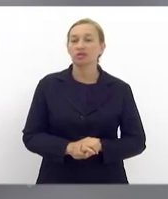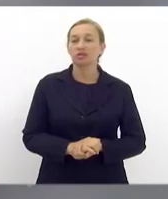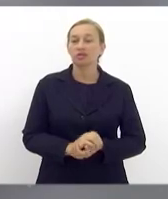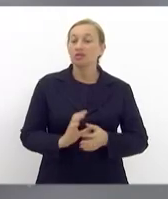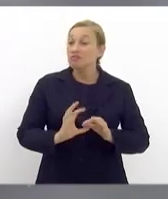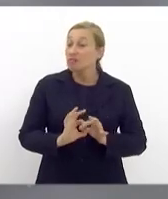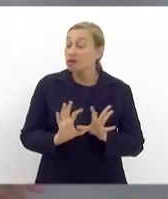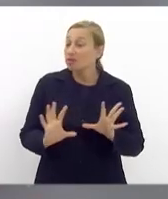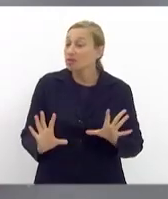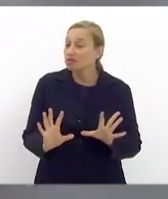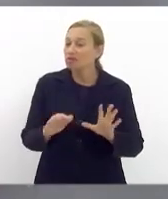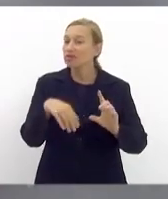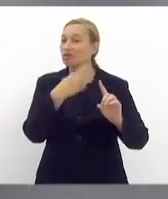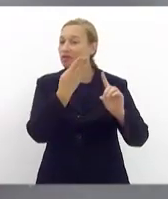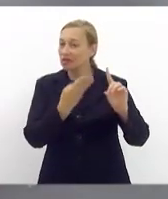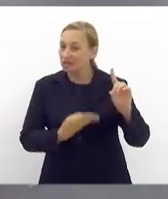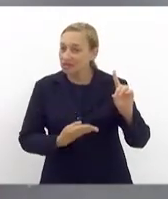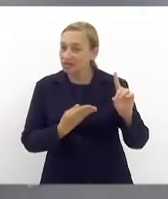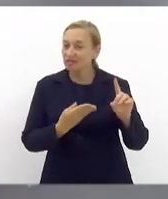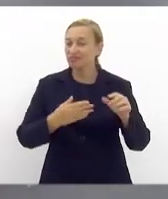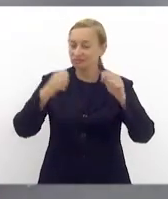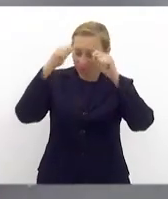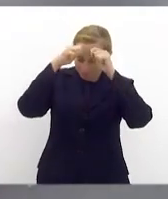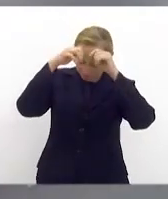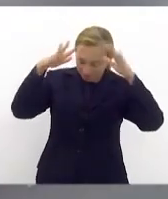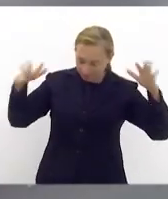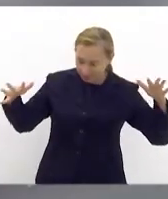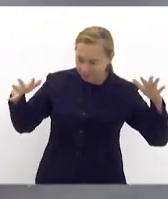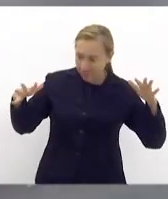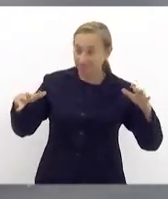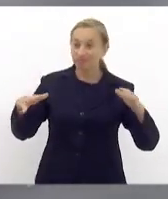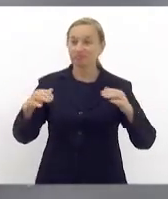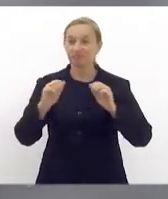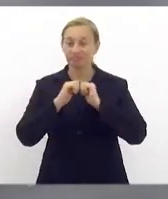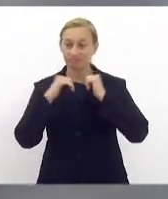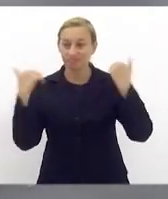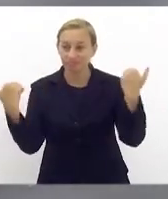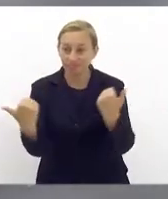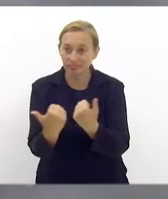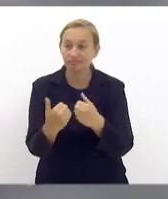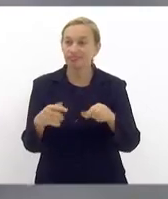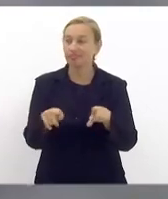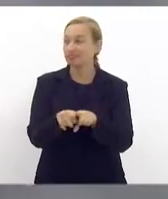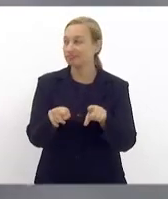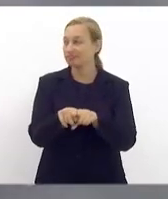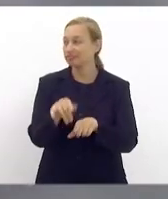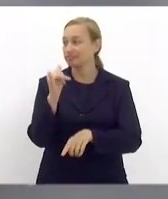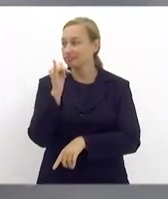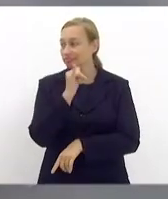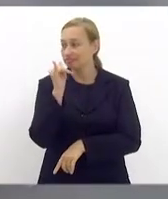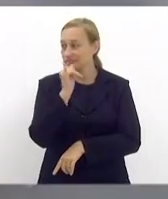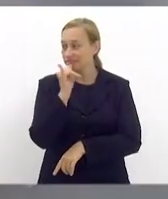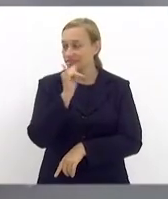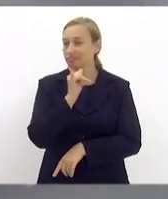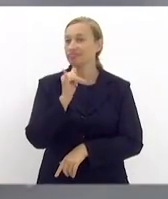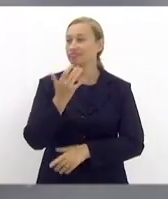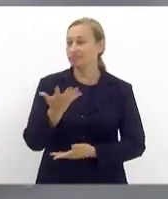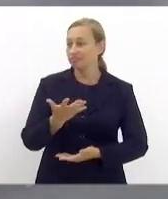permitiu fazer a homenagem aos autistas no Maracanã, bem como o Fluminense. Daí, essa